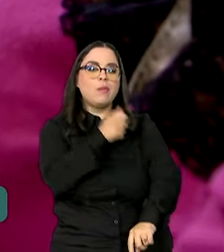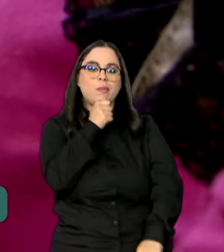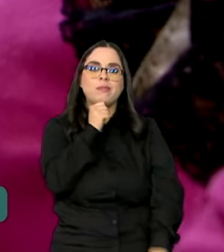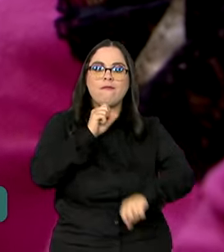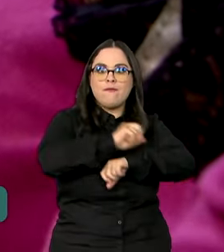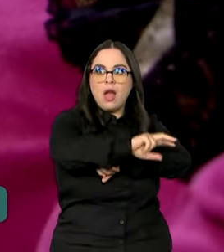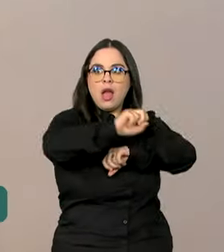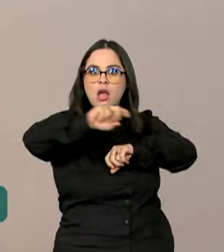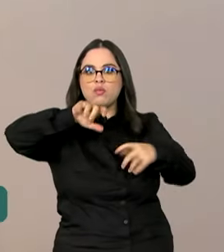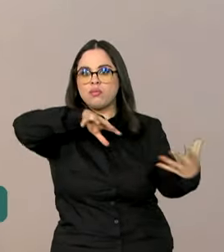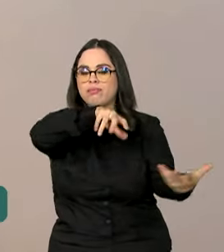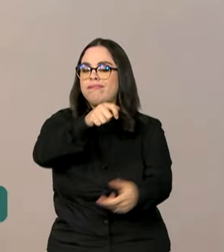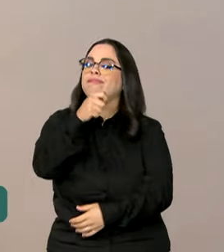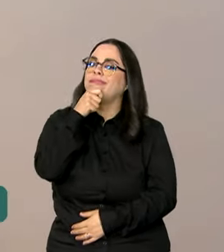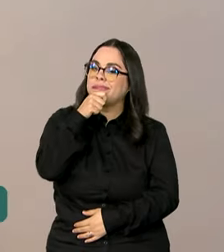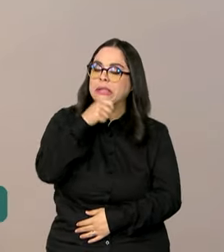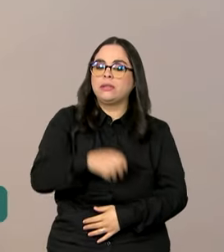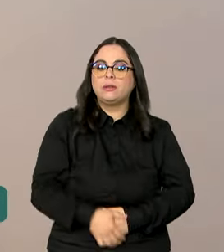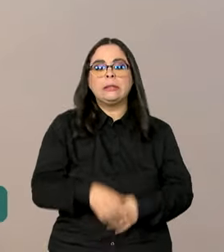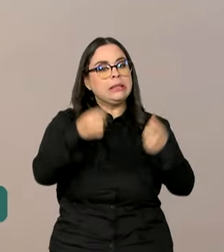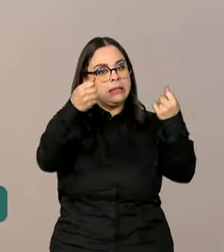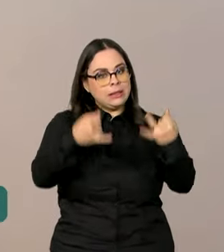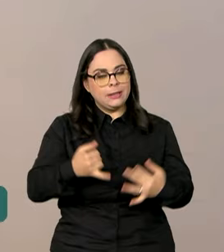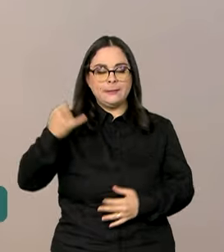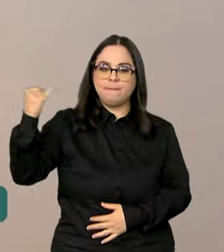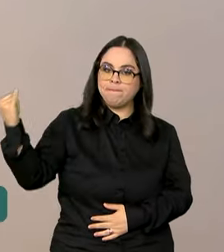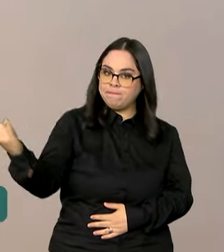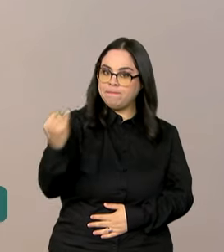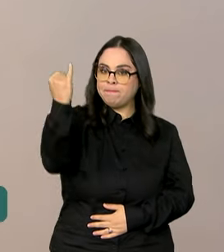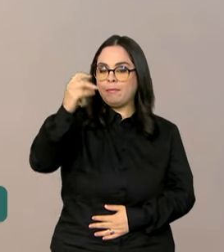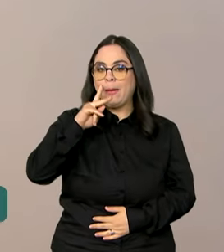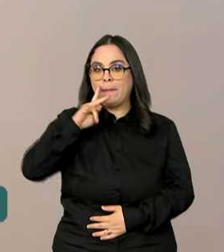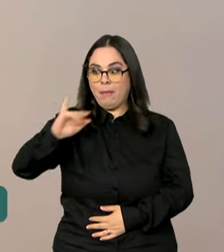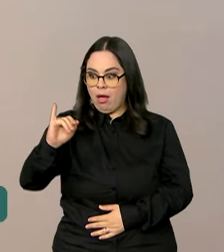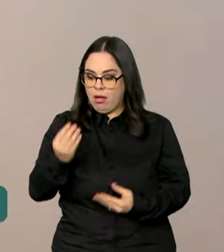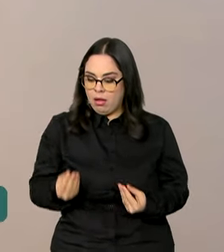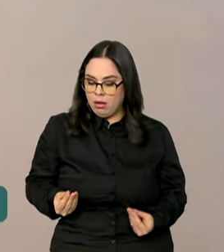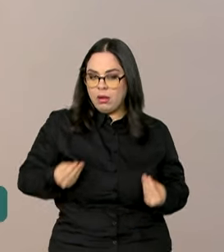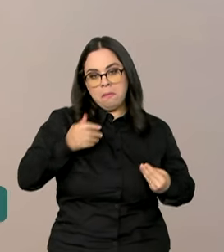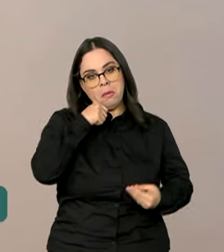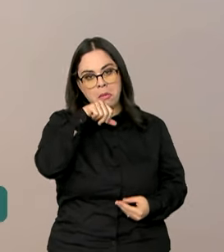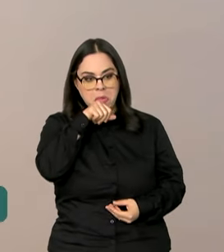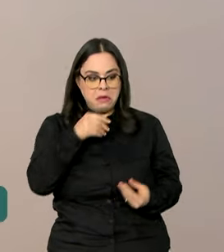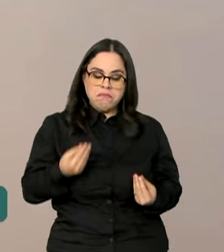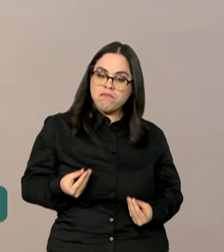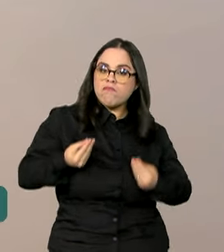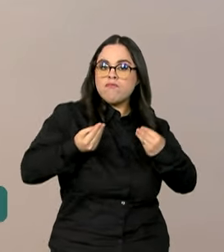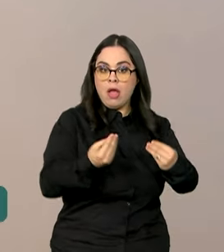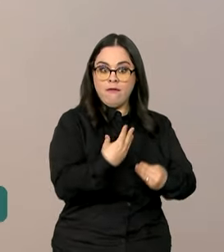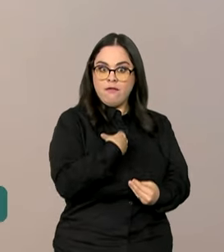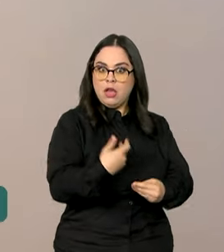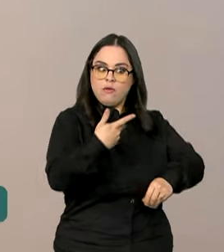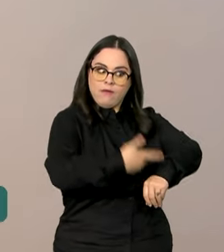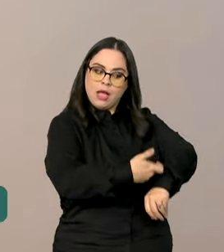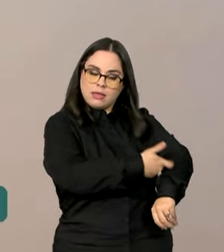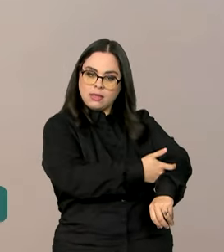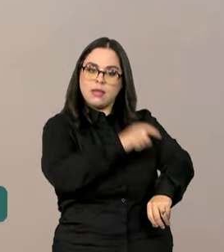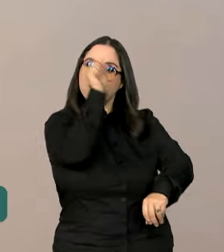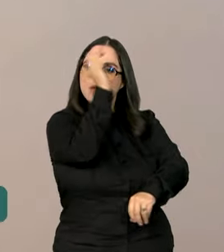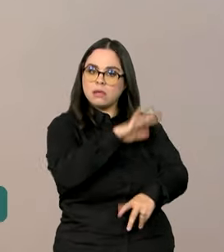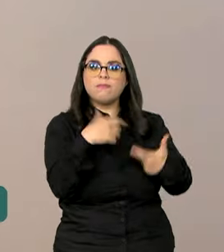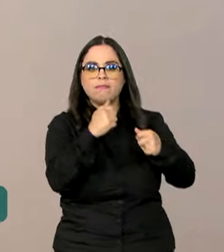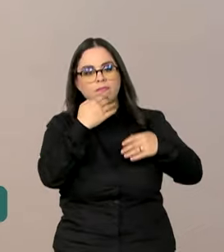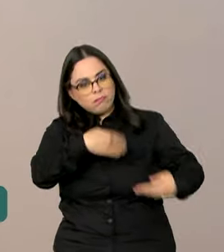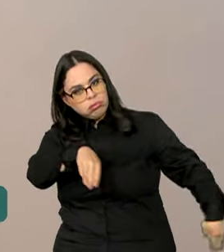circulação no mundo. É muito importante que os pais levem seus filhos para vacinar. O Brasil precisa atingir coberturas vacinais